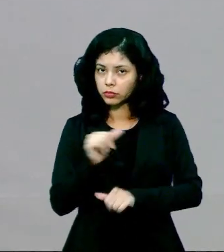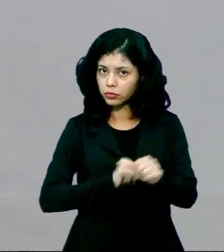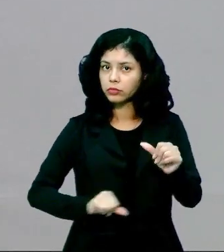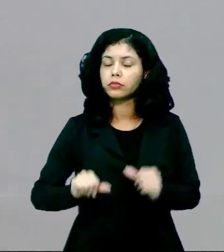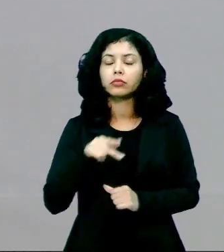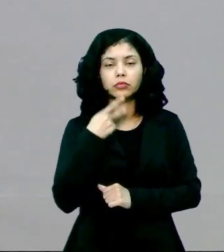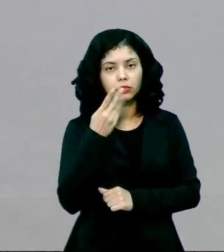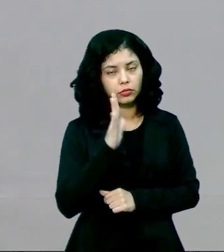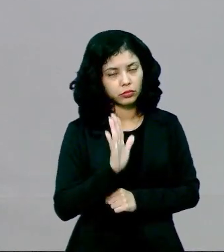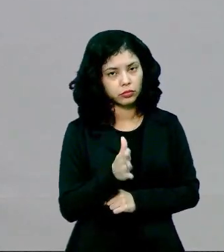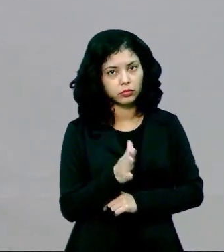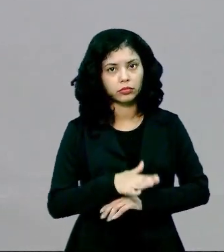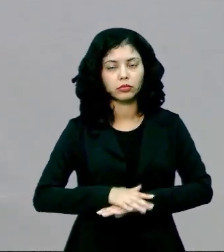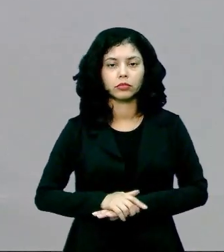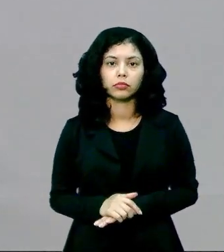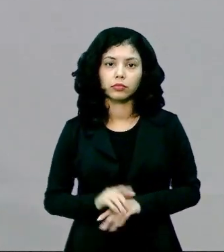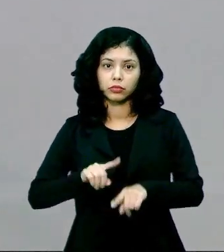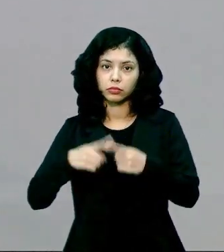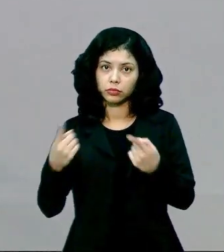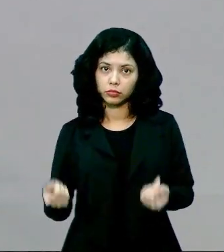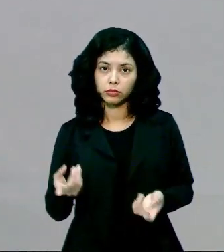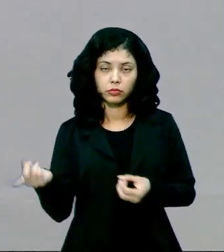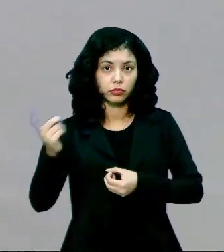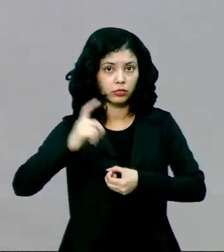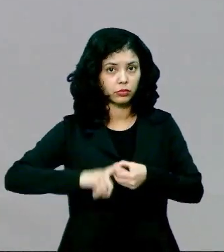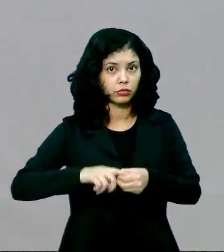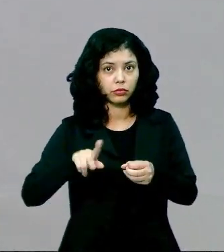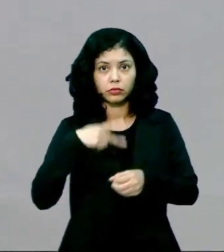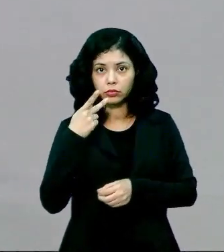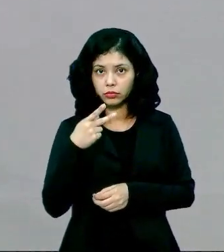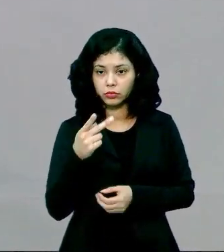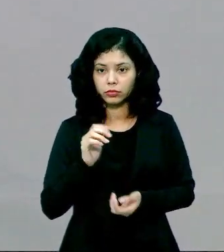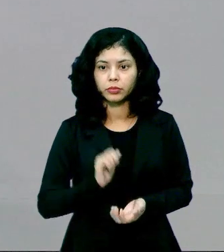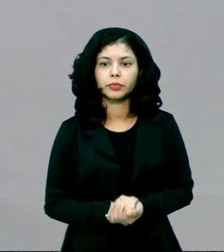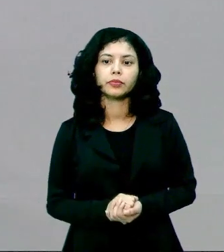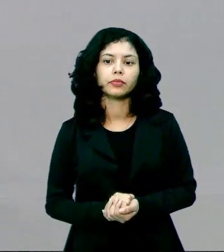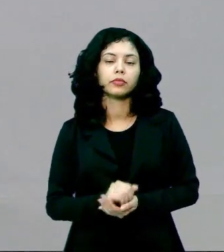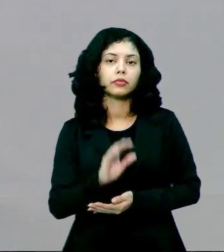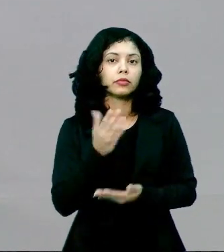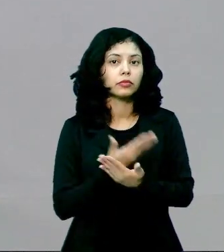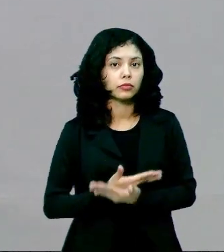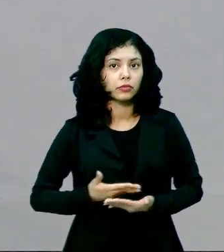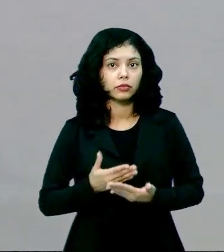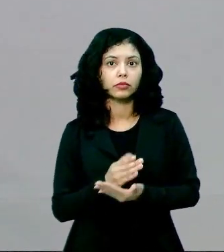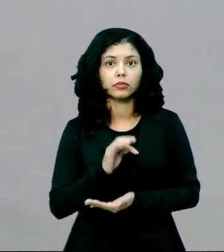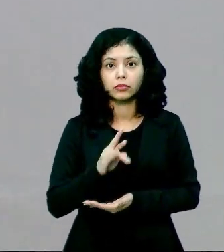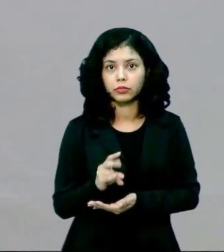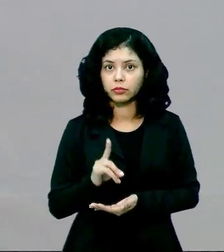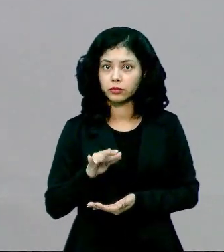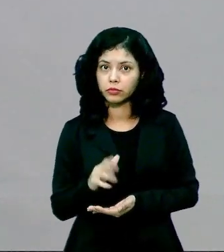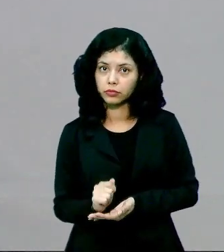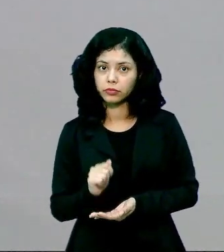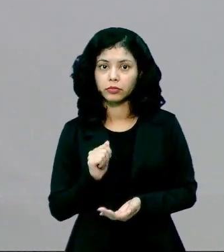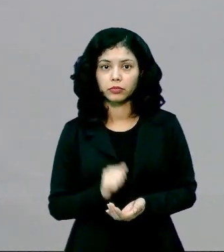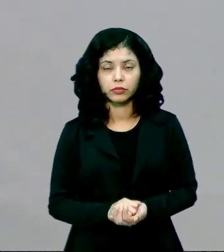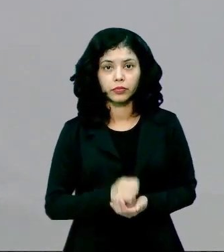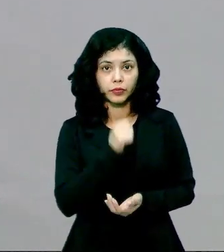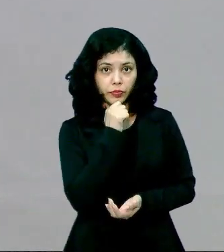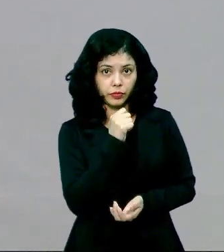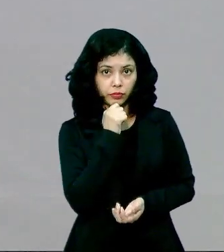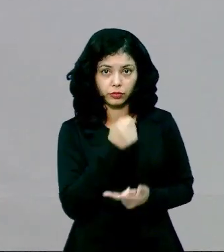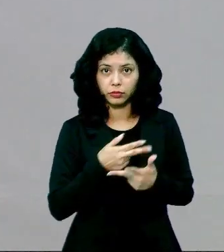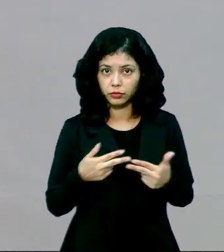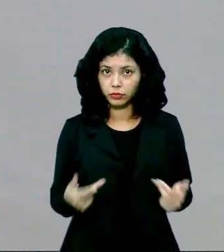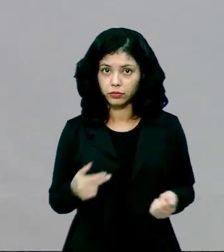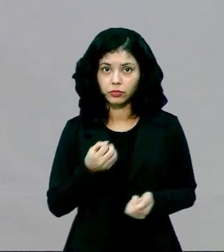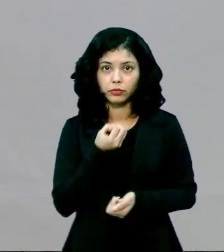no que diz respeito a isso. Mas, volto a ressaltar, o conservadorismo e o patriarcado ainda é uma